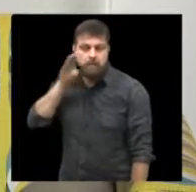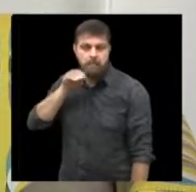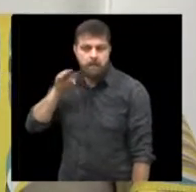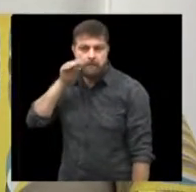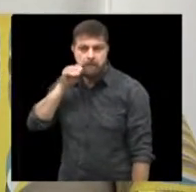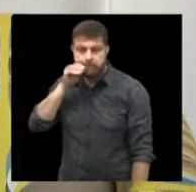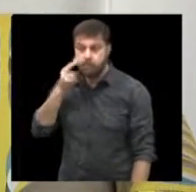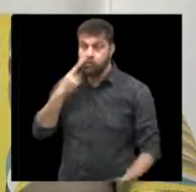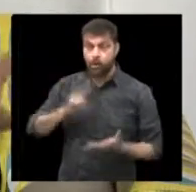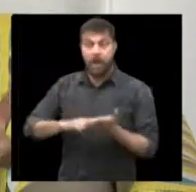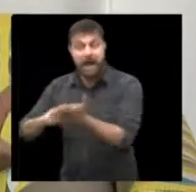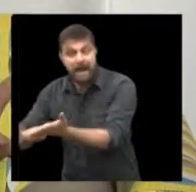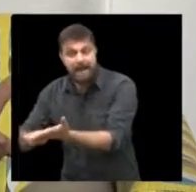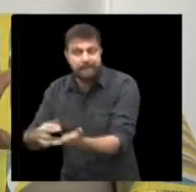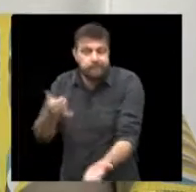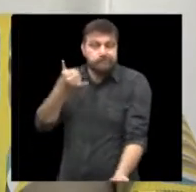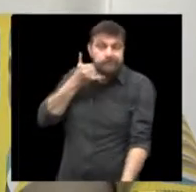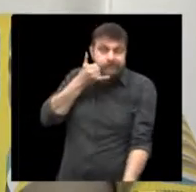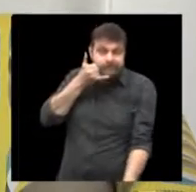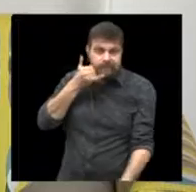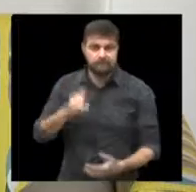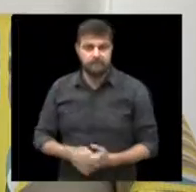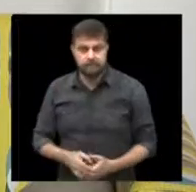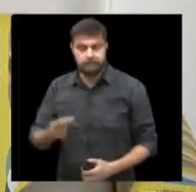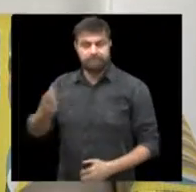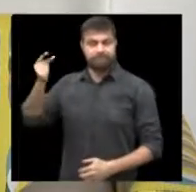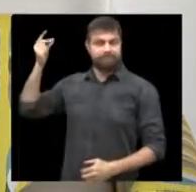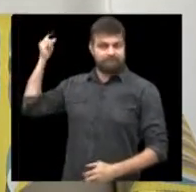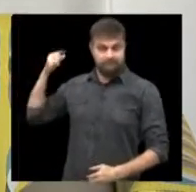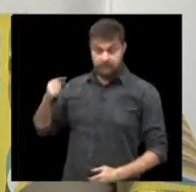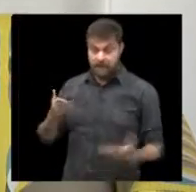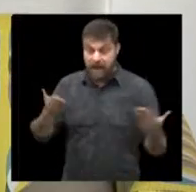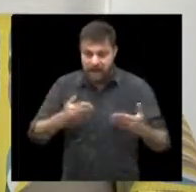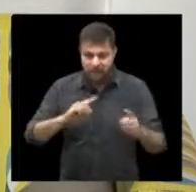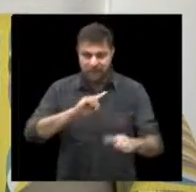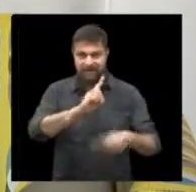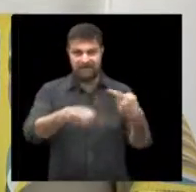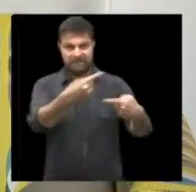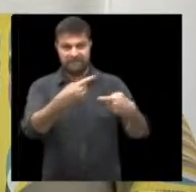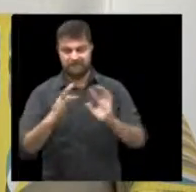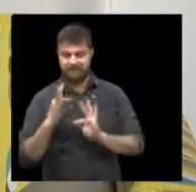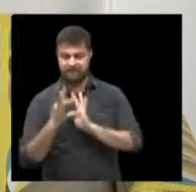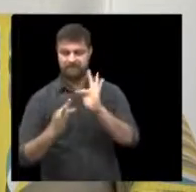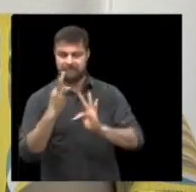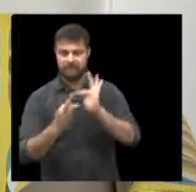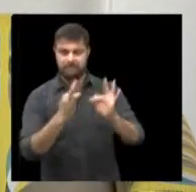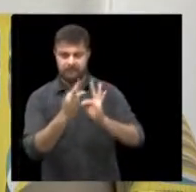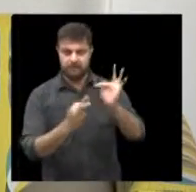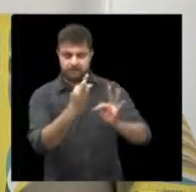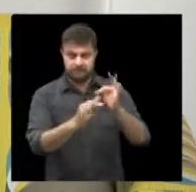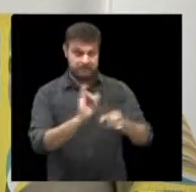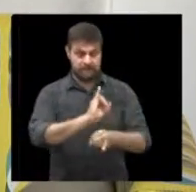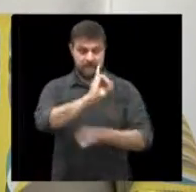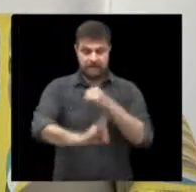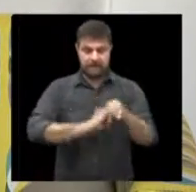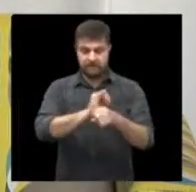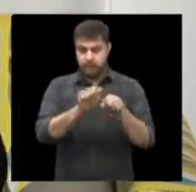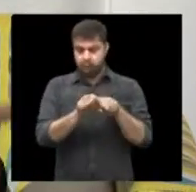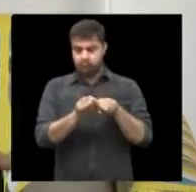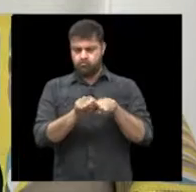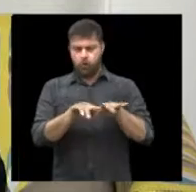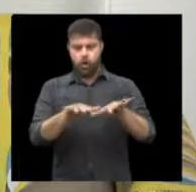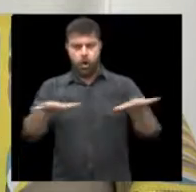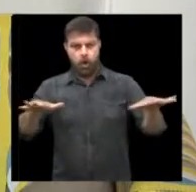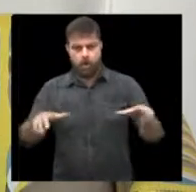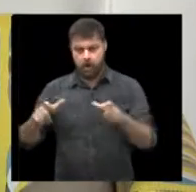pacientes por carta ou por telefone. E a gente também chegou nesse momento, né? A tecnologia está crescendo, a internet está avançando em